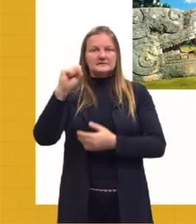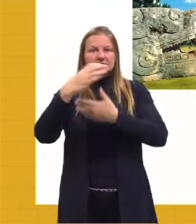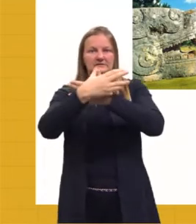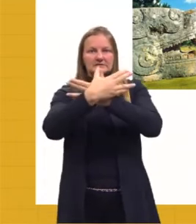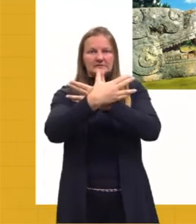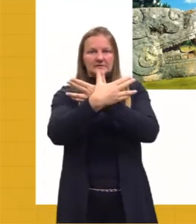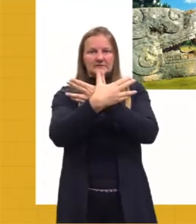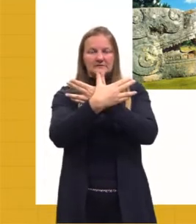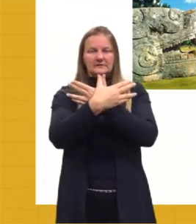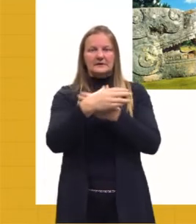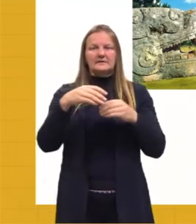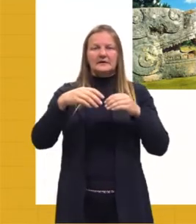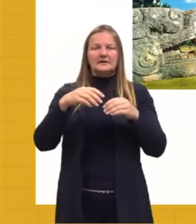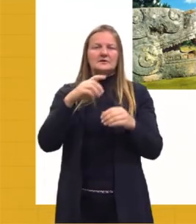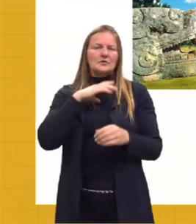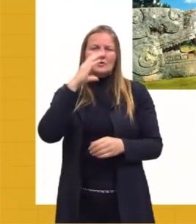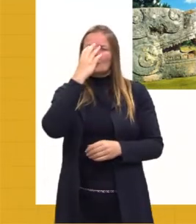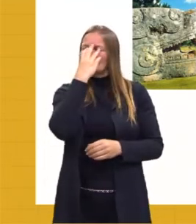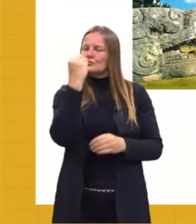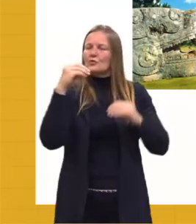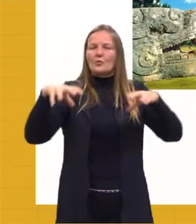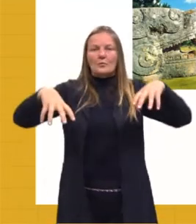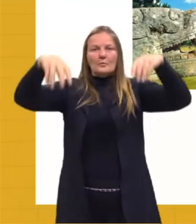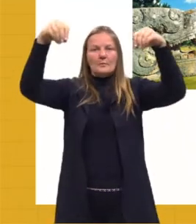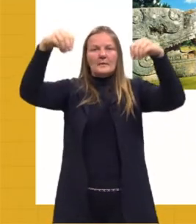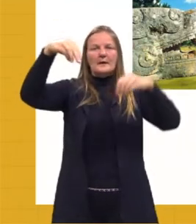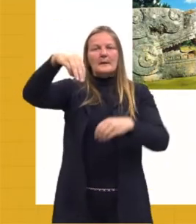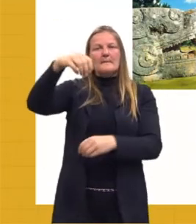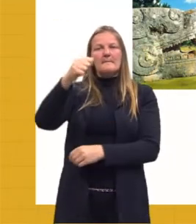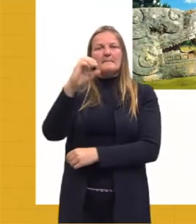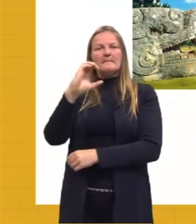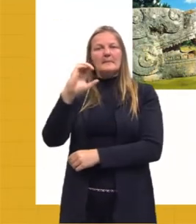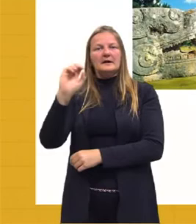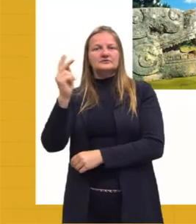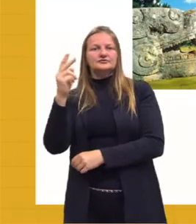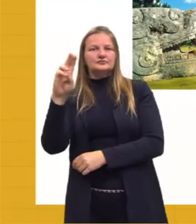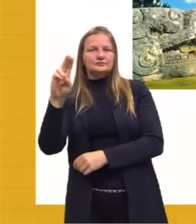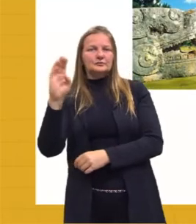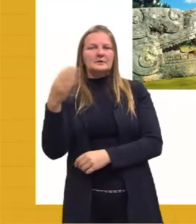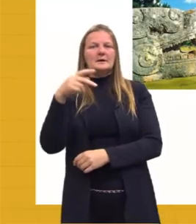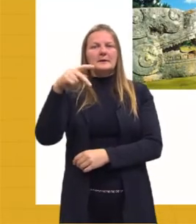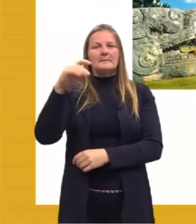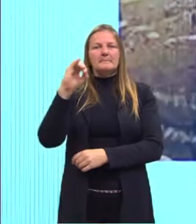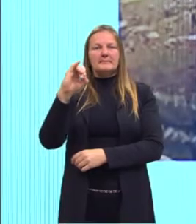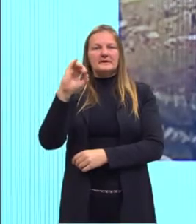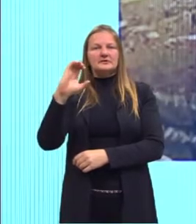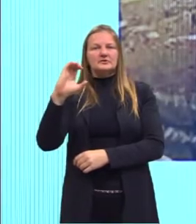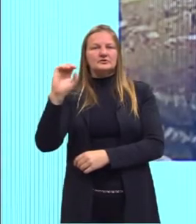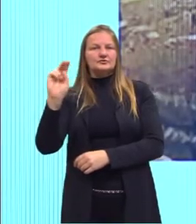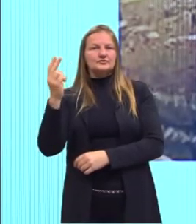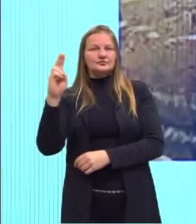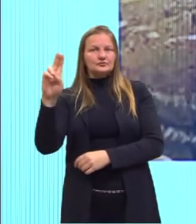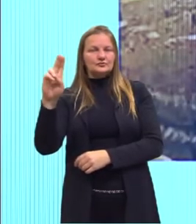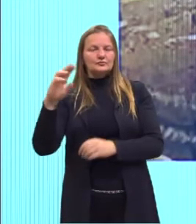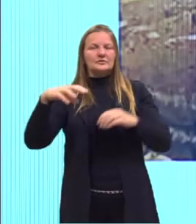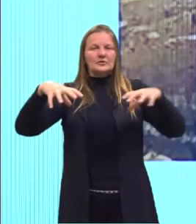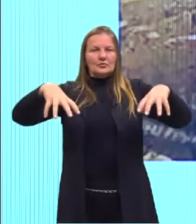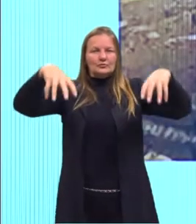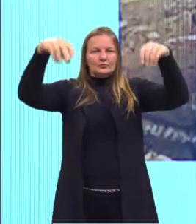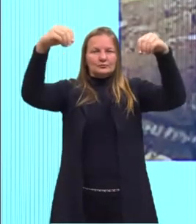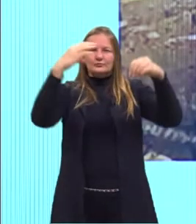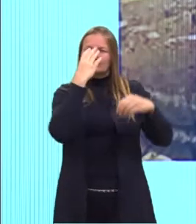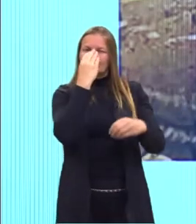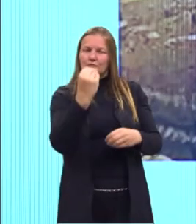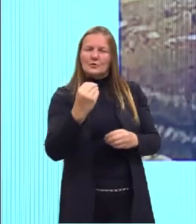de Machu Picchu, trazendo essa ilustração de como se abrigava,